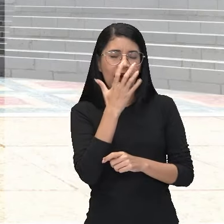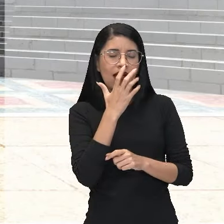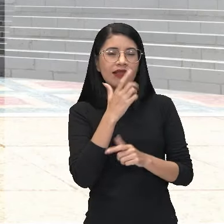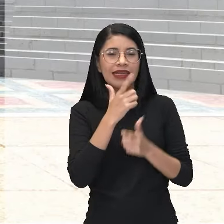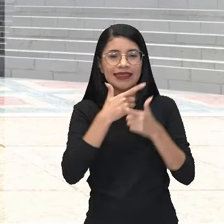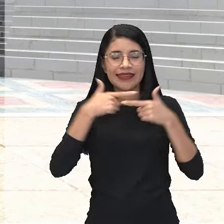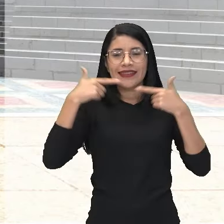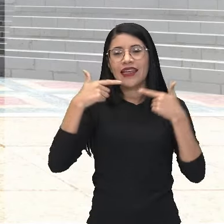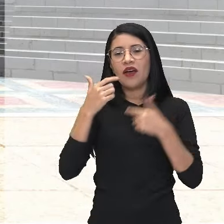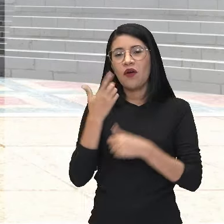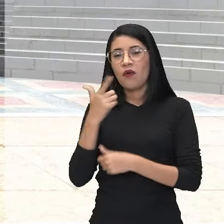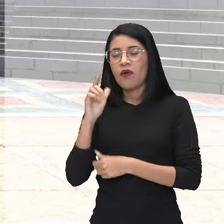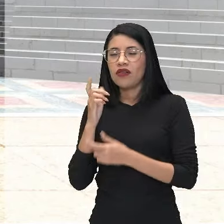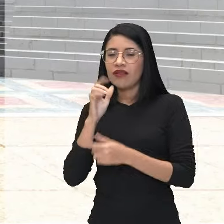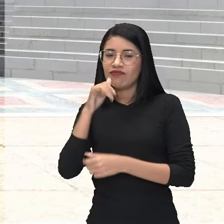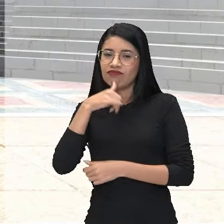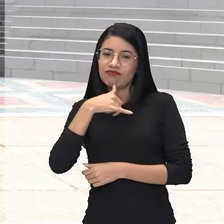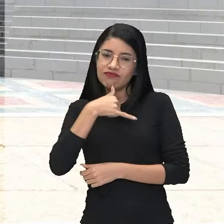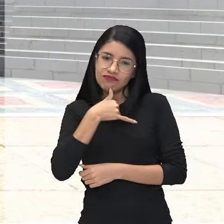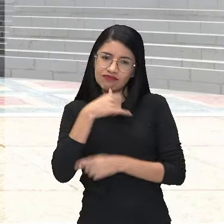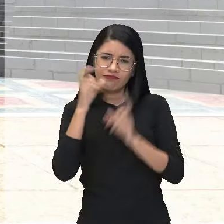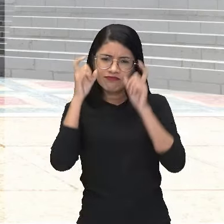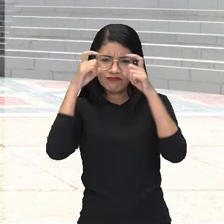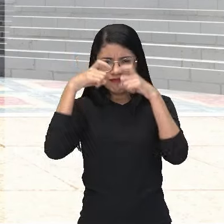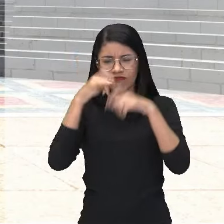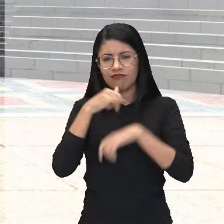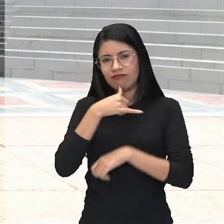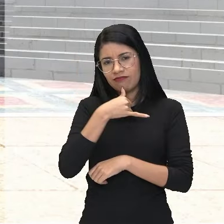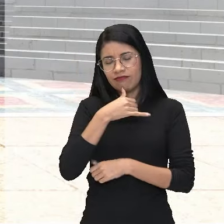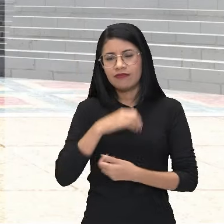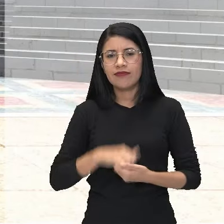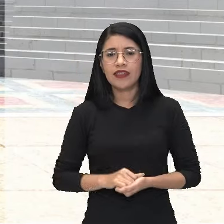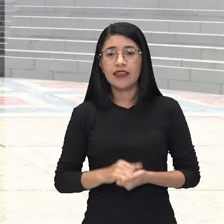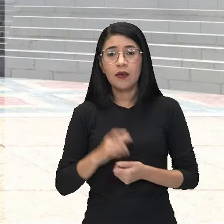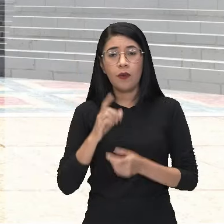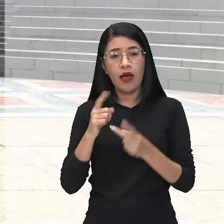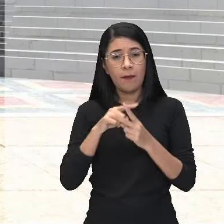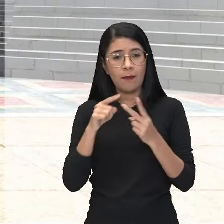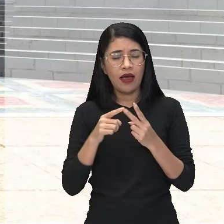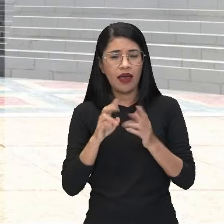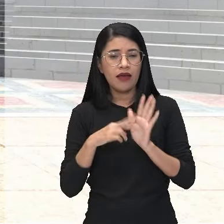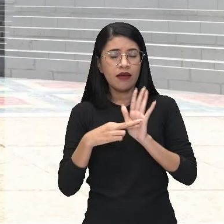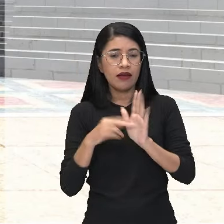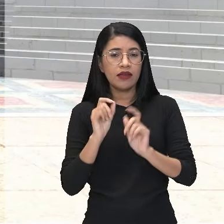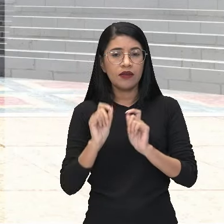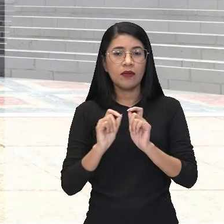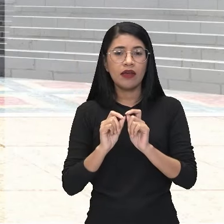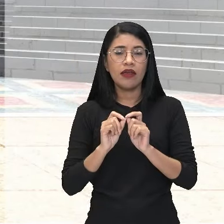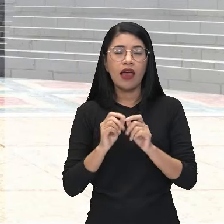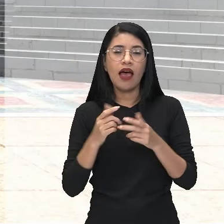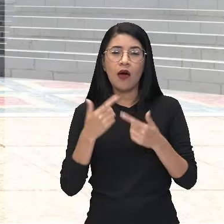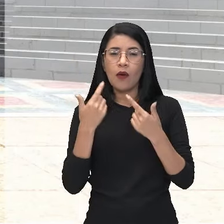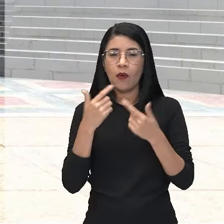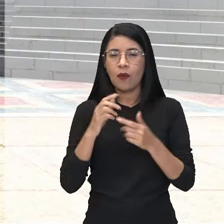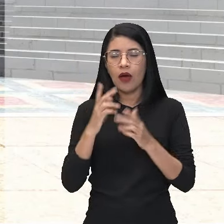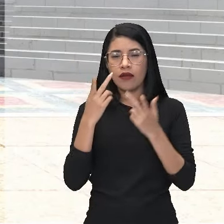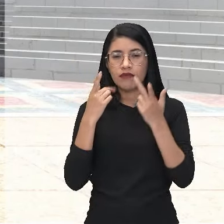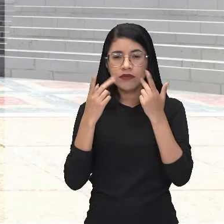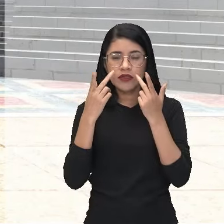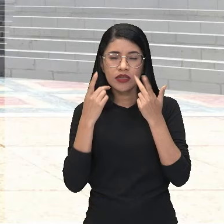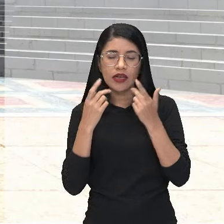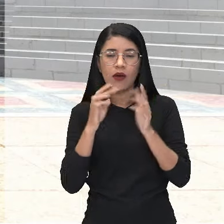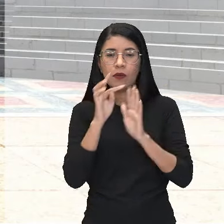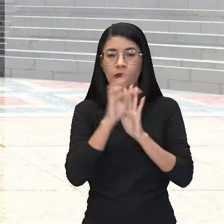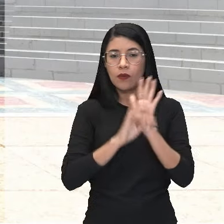está com um rostinho meio para baixo, né? Meio triste. Então, essas máscaras, elas representam aí a dramaturgia, né? O